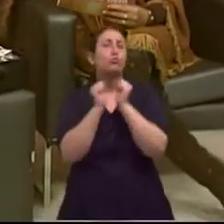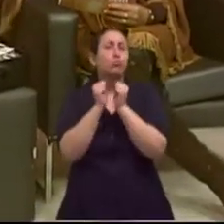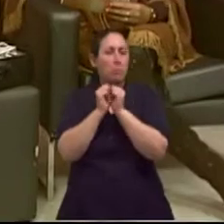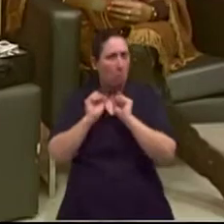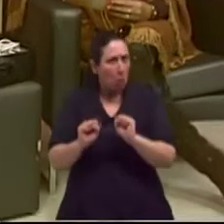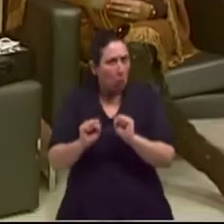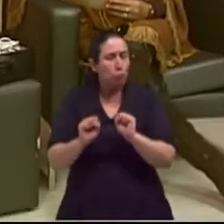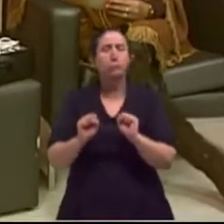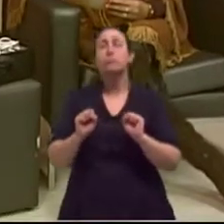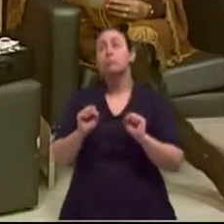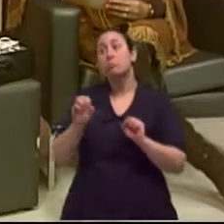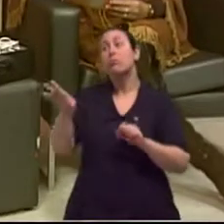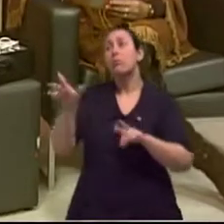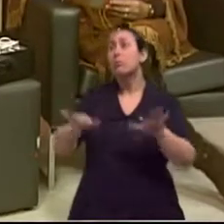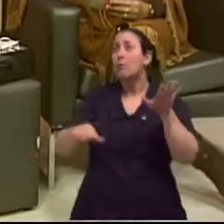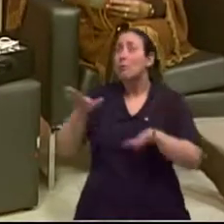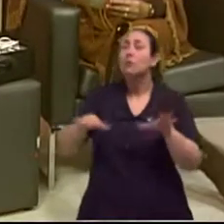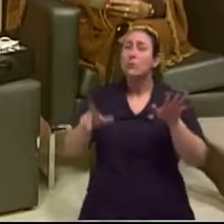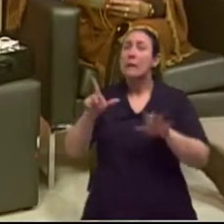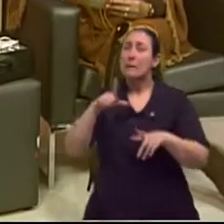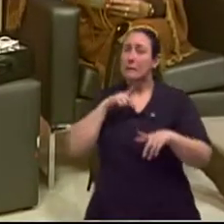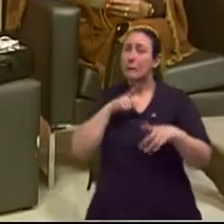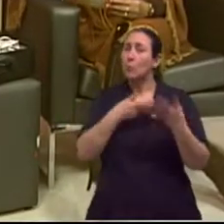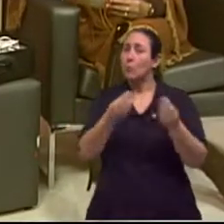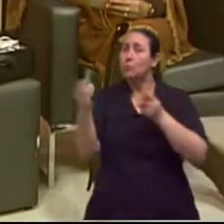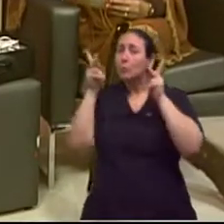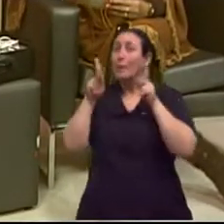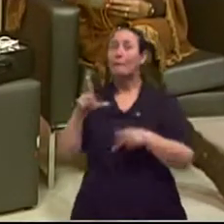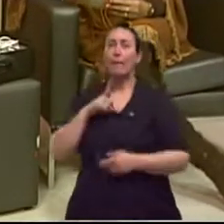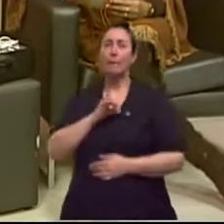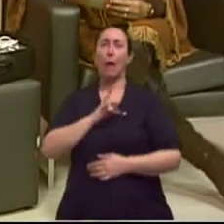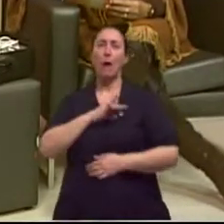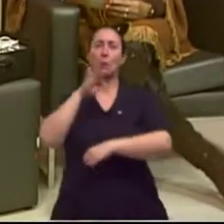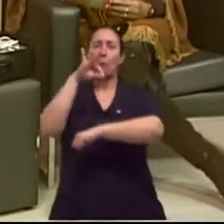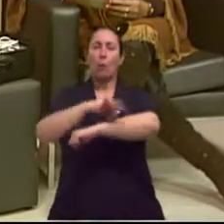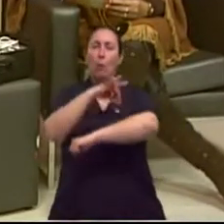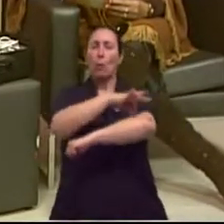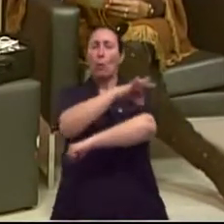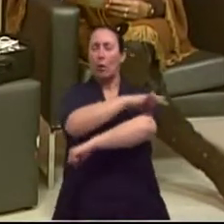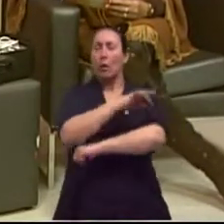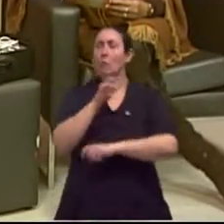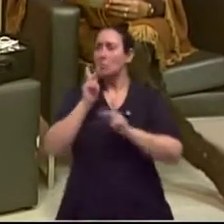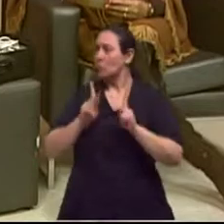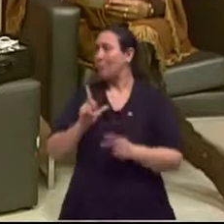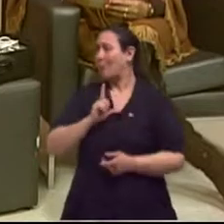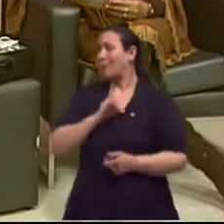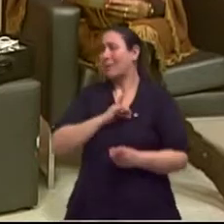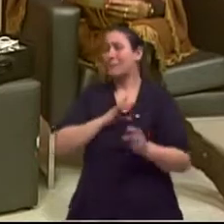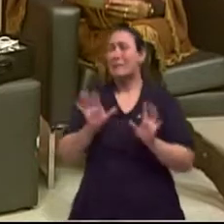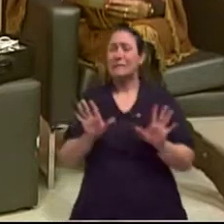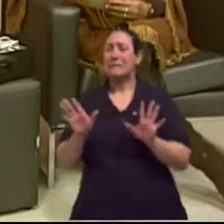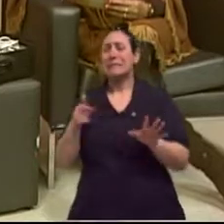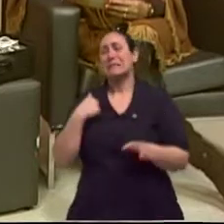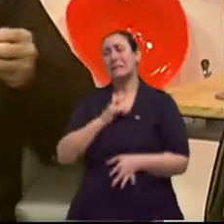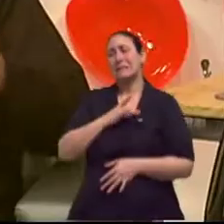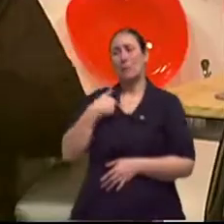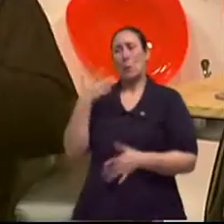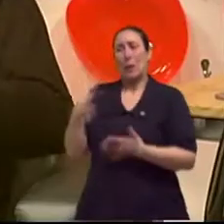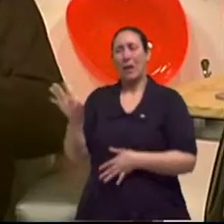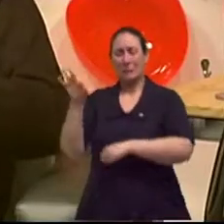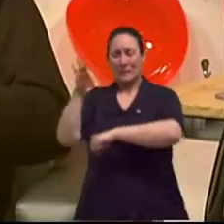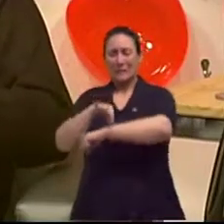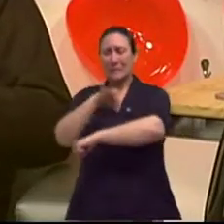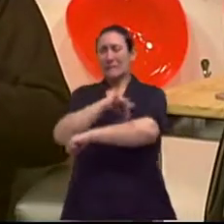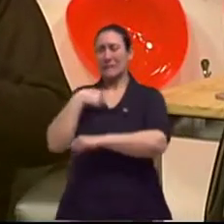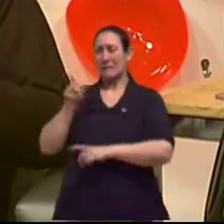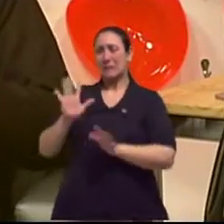fazer tratamentos diferentes. Tem gente que tem muito medo da agulha, apesar dela não... Ah, perfeito, perfeito. uma pessoa que vai querer